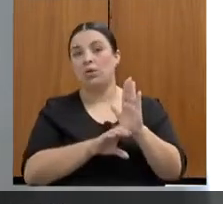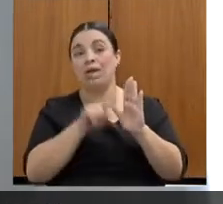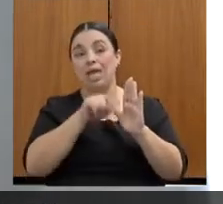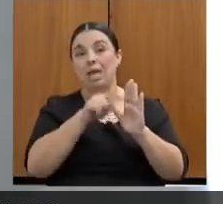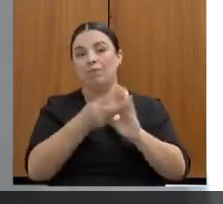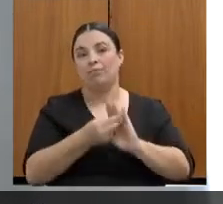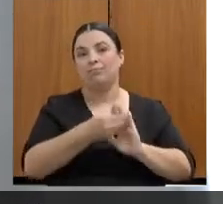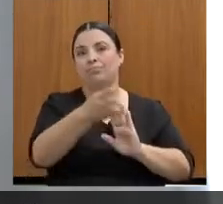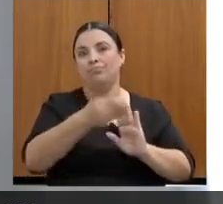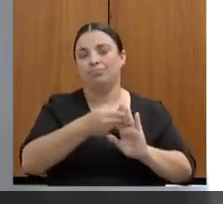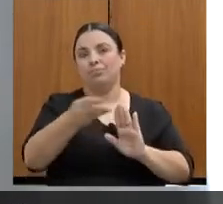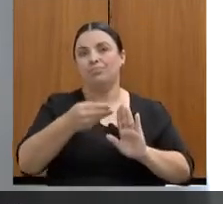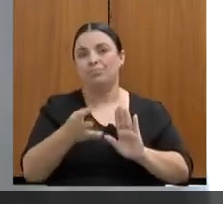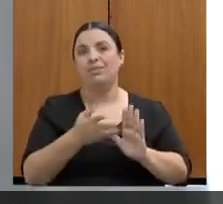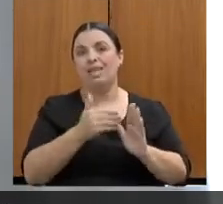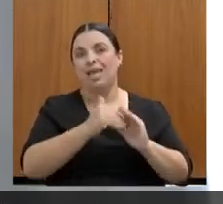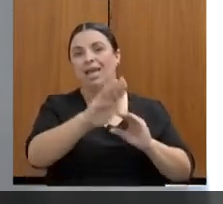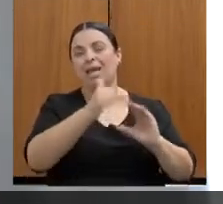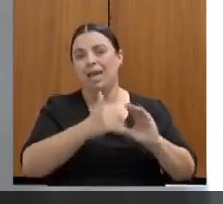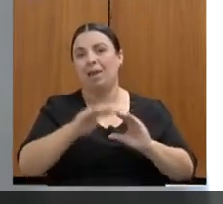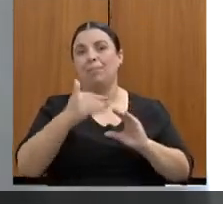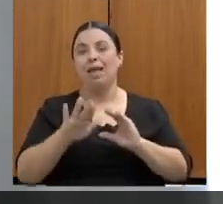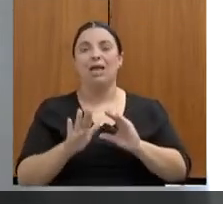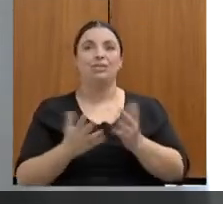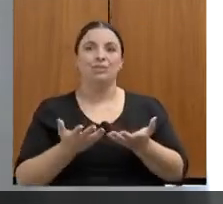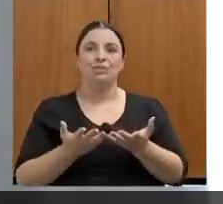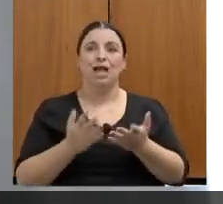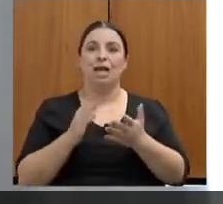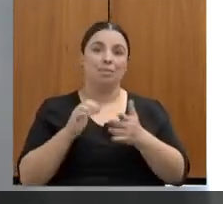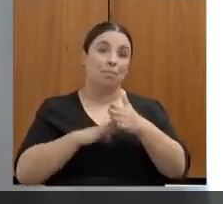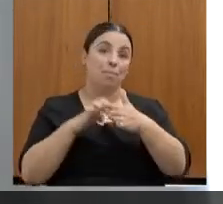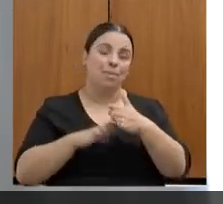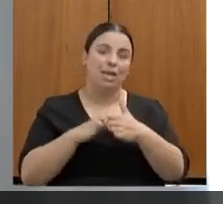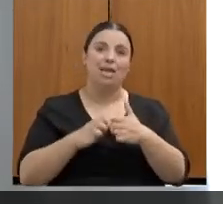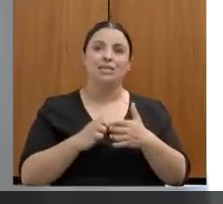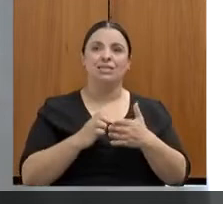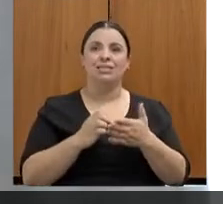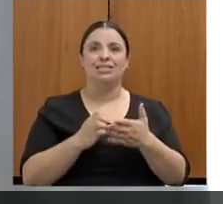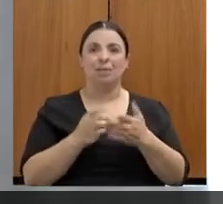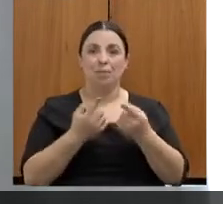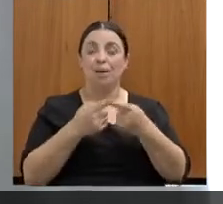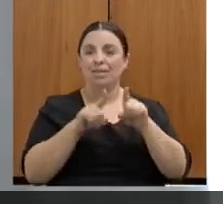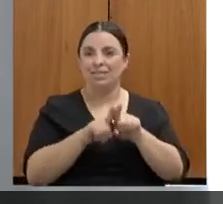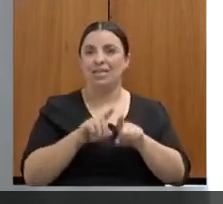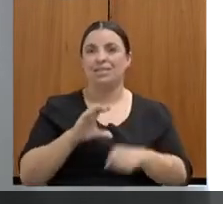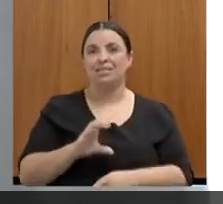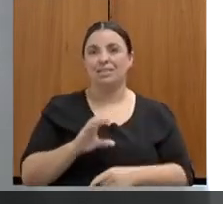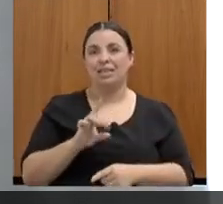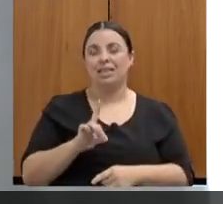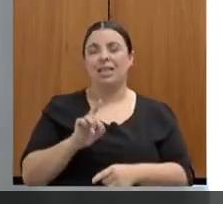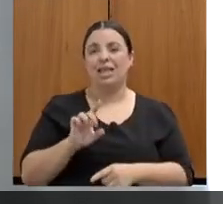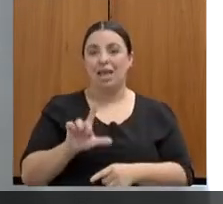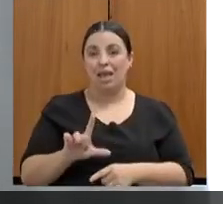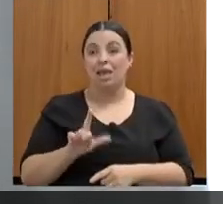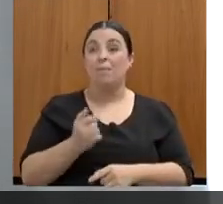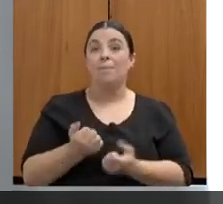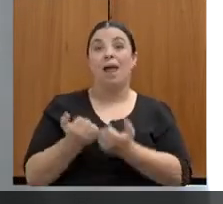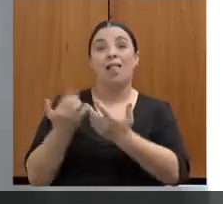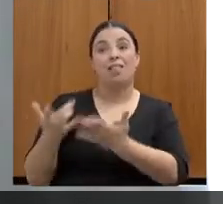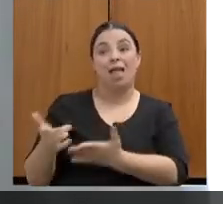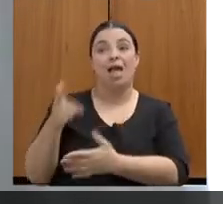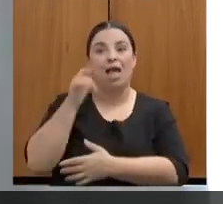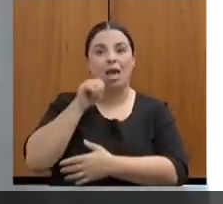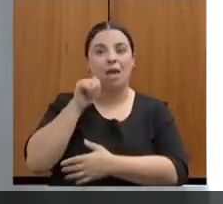a empresários parceiros da CTL, para que aquela mulher, ela consiga ali uma oportunidade de emprego, porque isso é muito